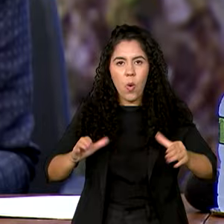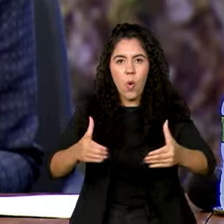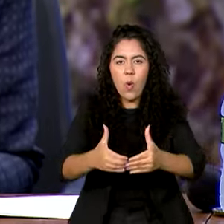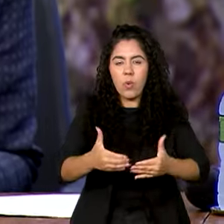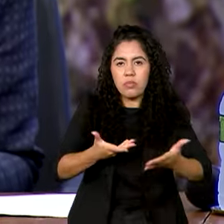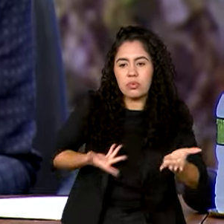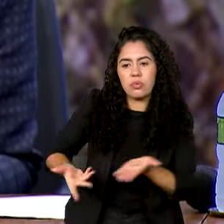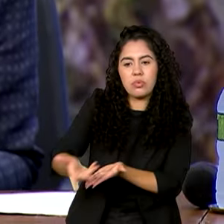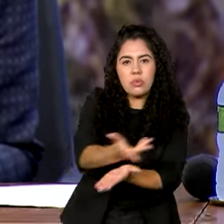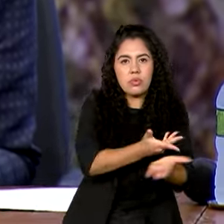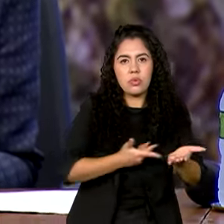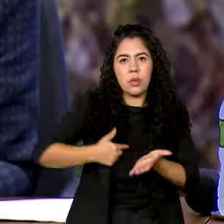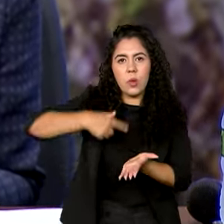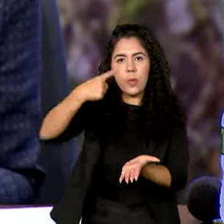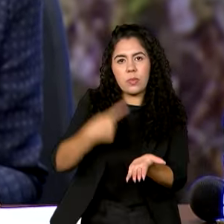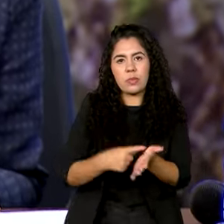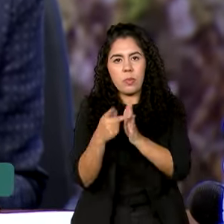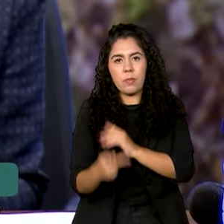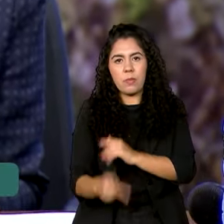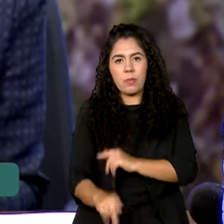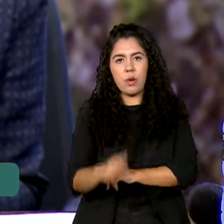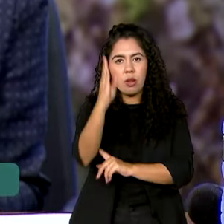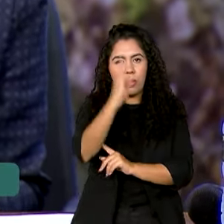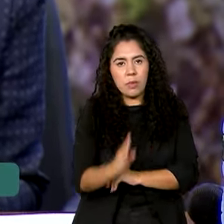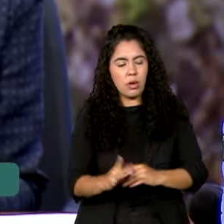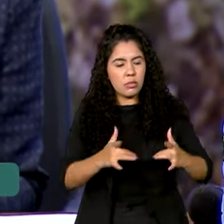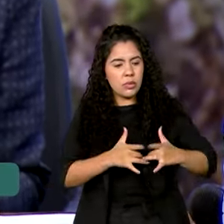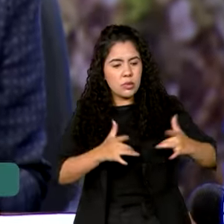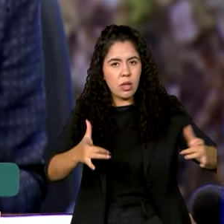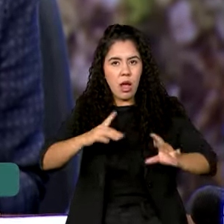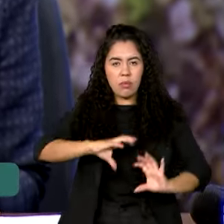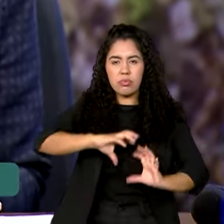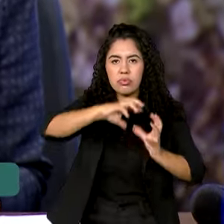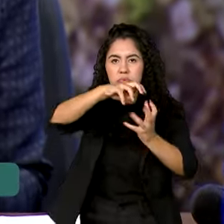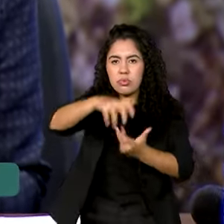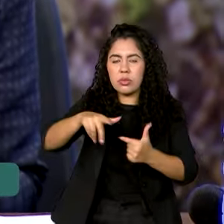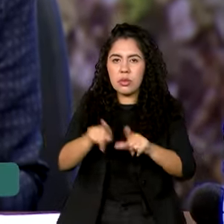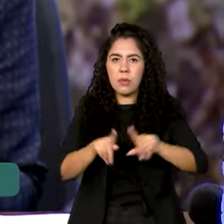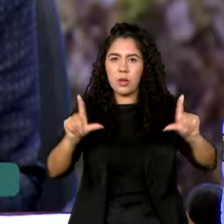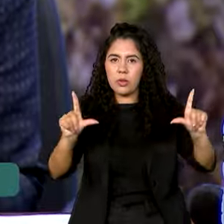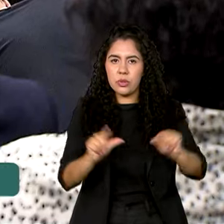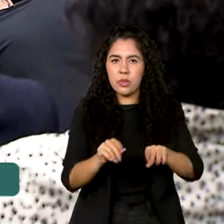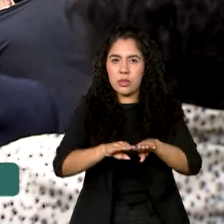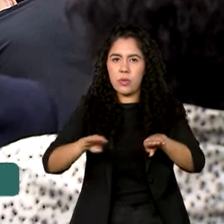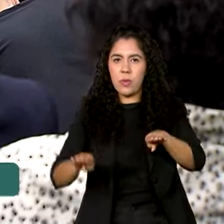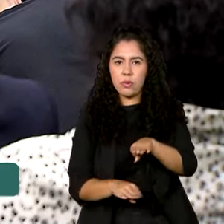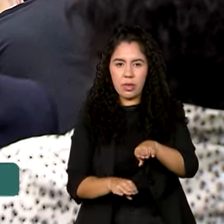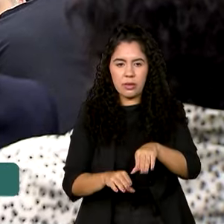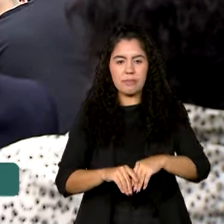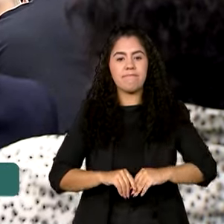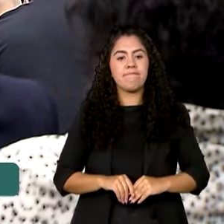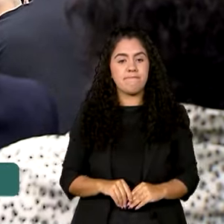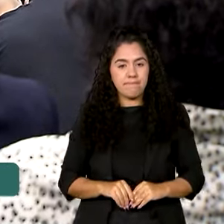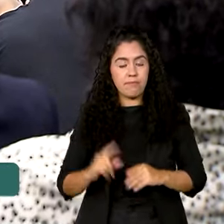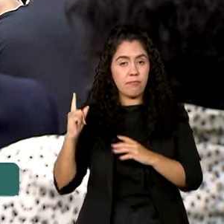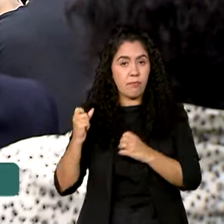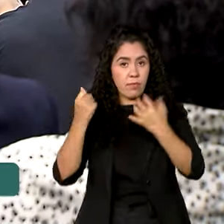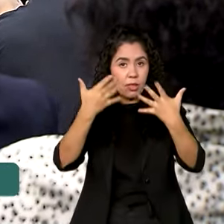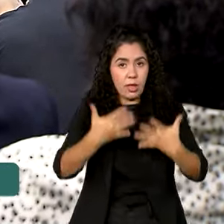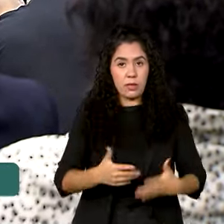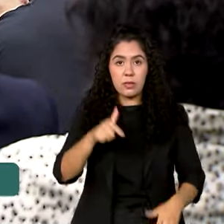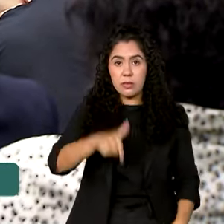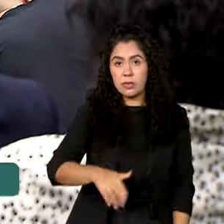compromisso do Brasil com a solidariedade internacional e a redução das desigualdades. O governo brasileiro